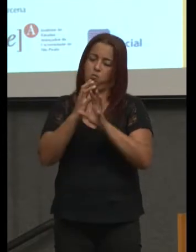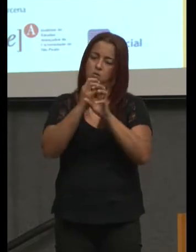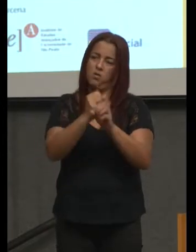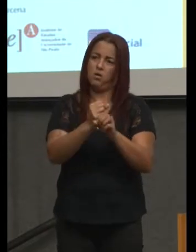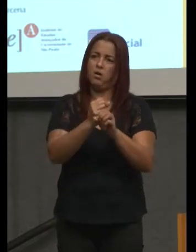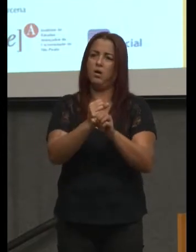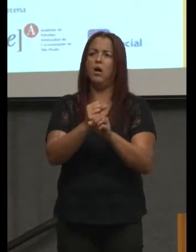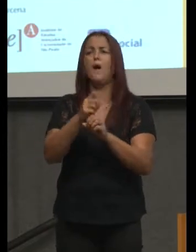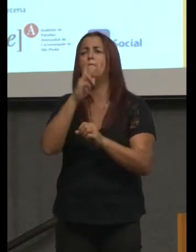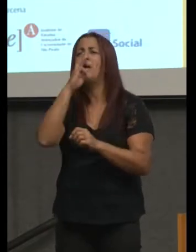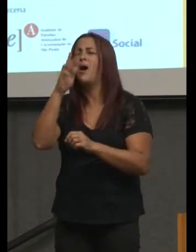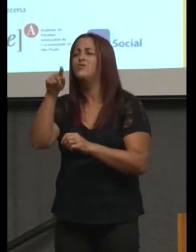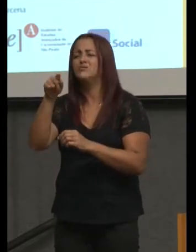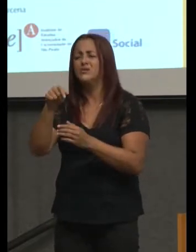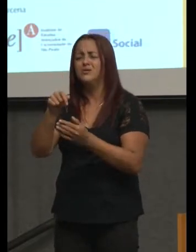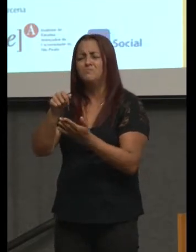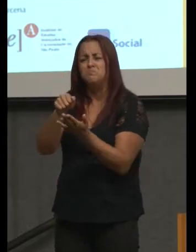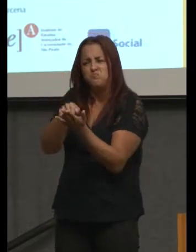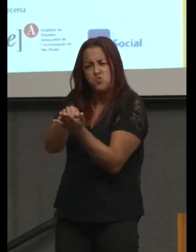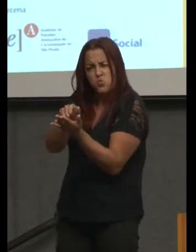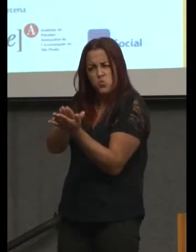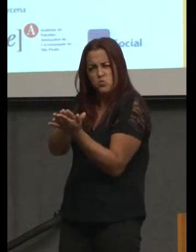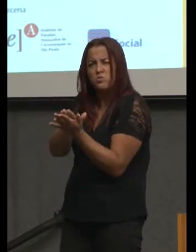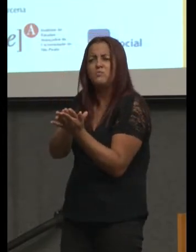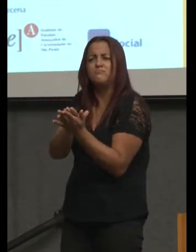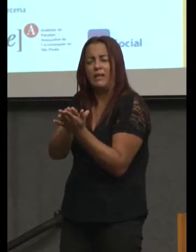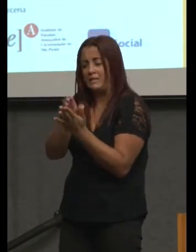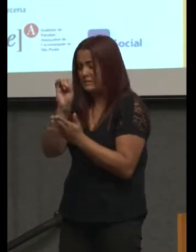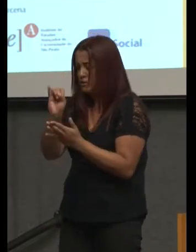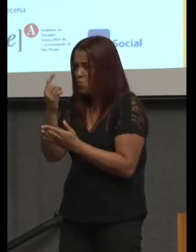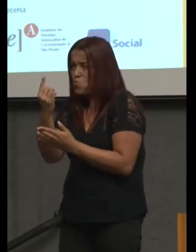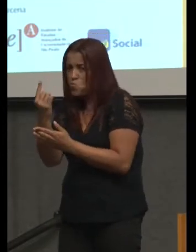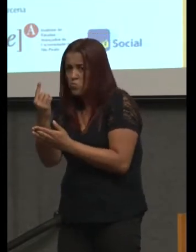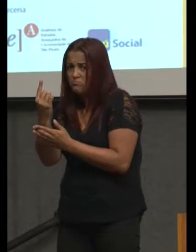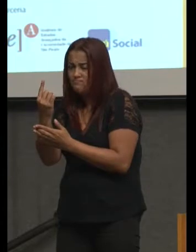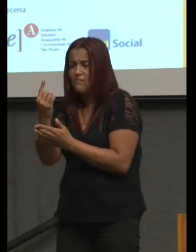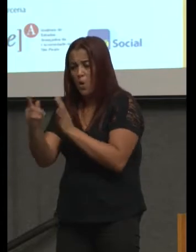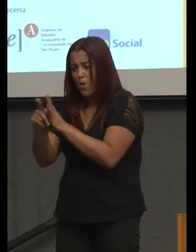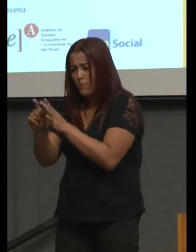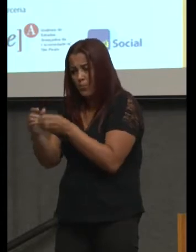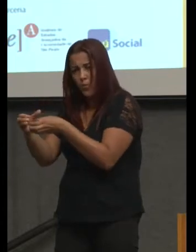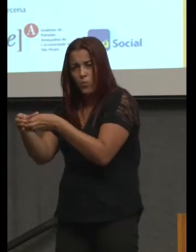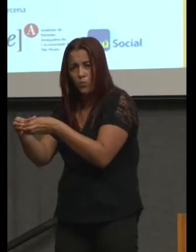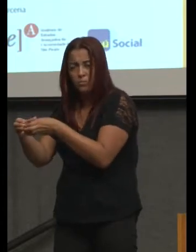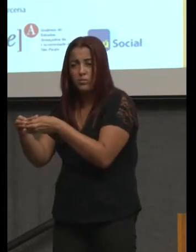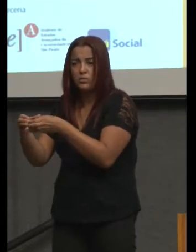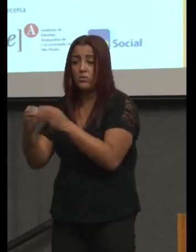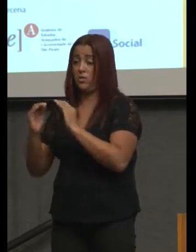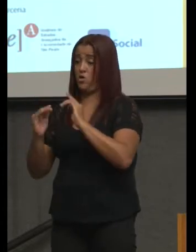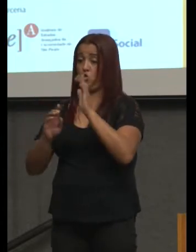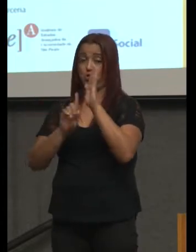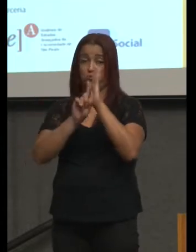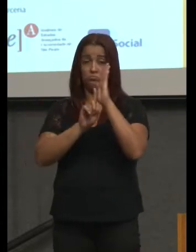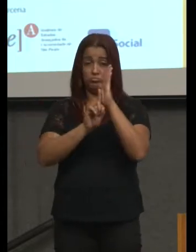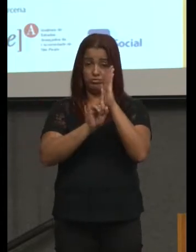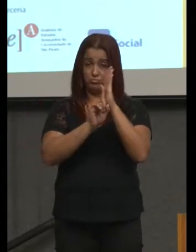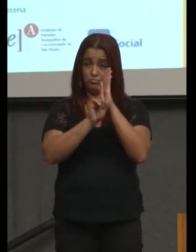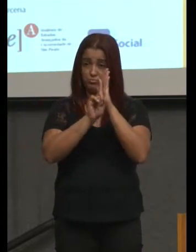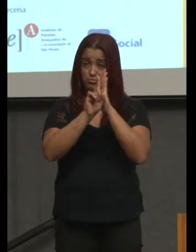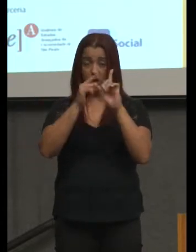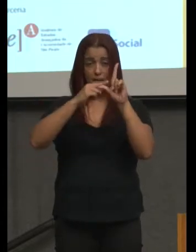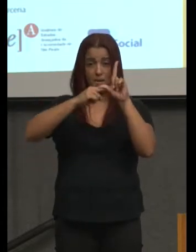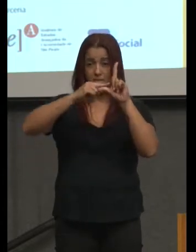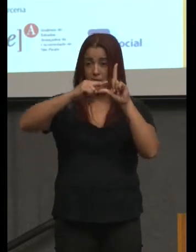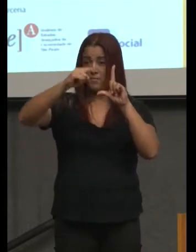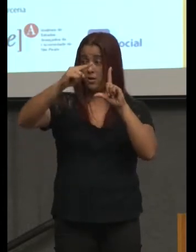punindo duramente se um dos componentes do índice de desenvolvimento humano não estiver comprando. usando a